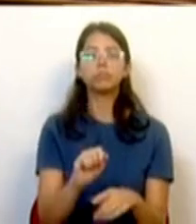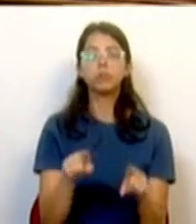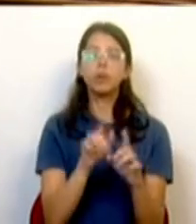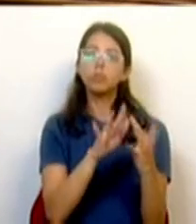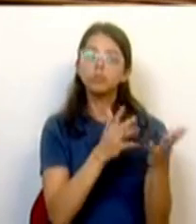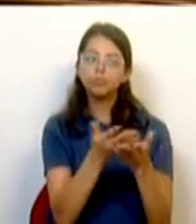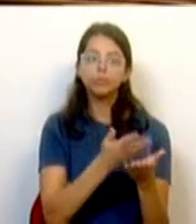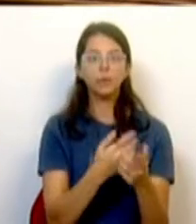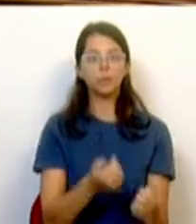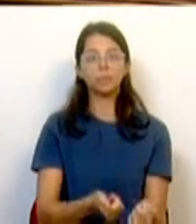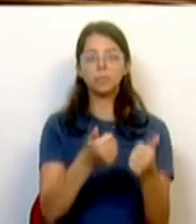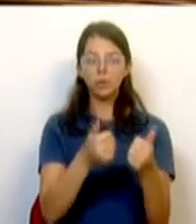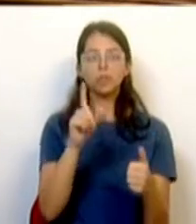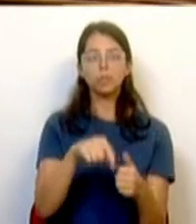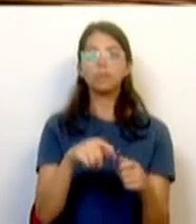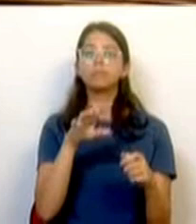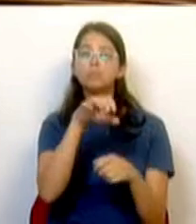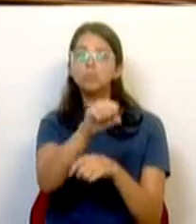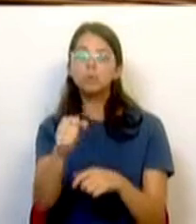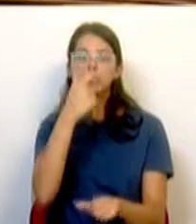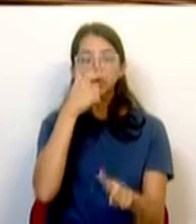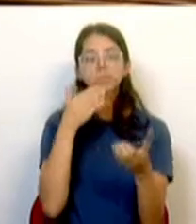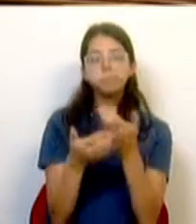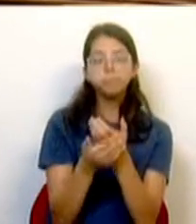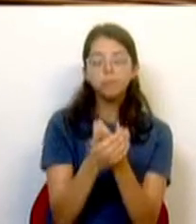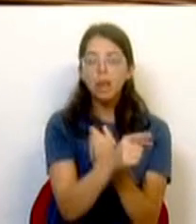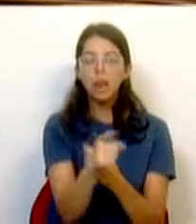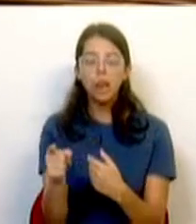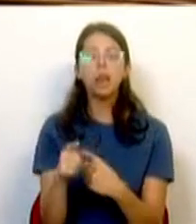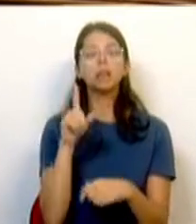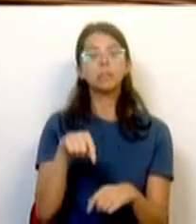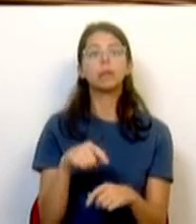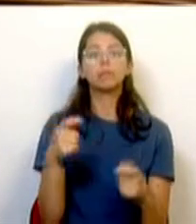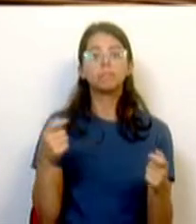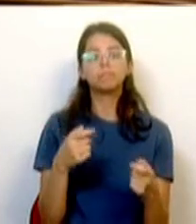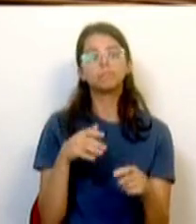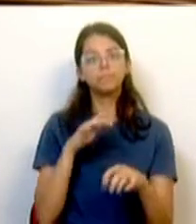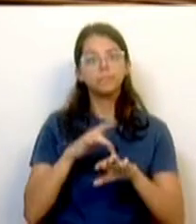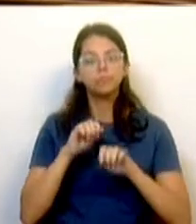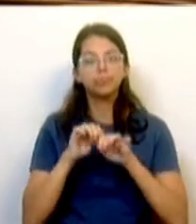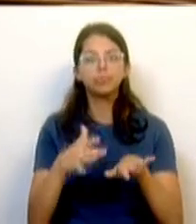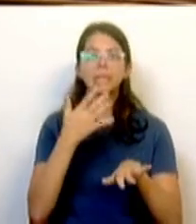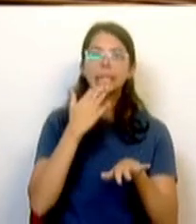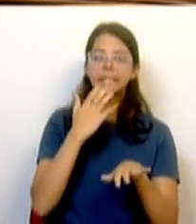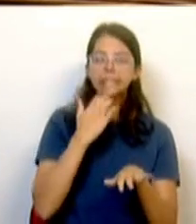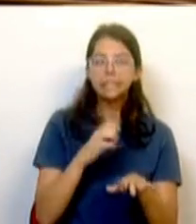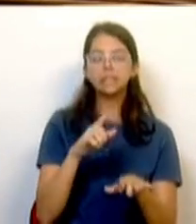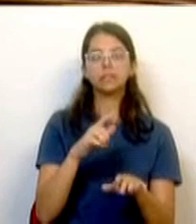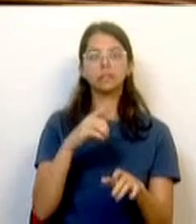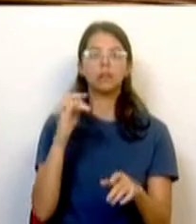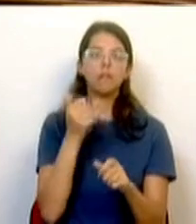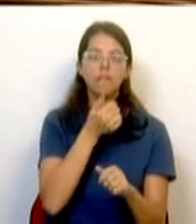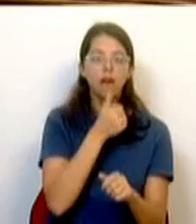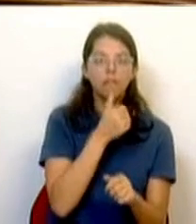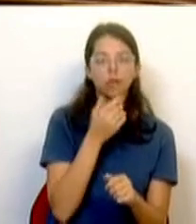proximidade, permite sinalizar e acompanhar os mais idosos e também uma atuação preventiva no combate à delinquência juvenil e à violência de